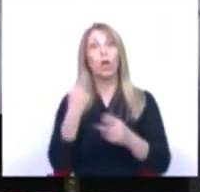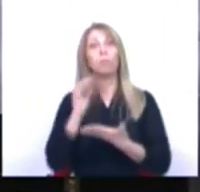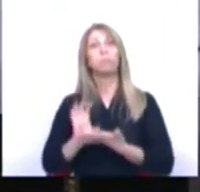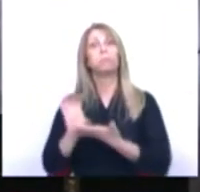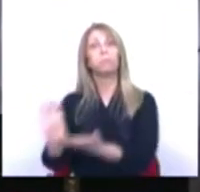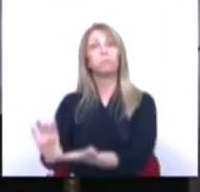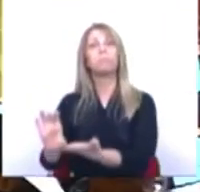Obrigada. Obrigada. Obrigada.